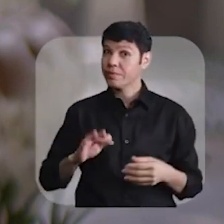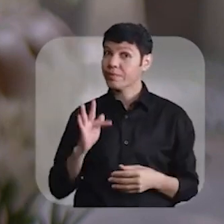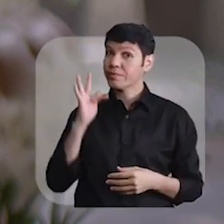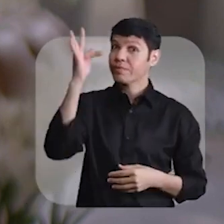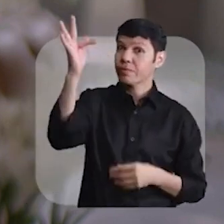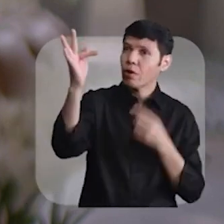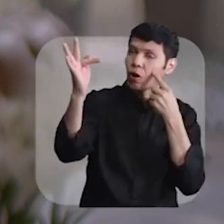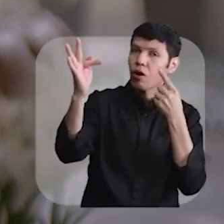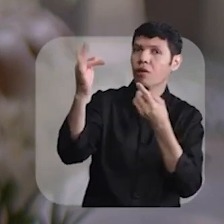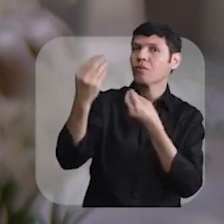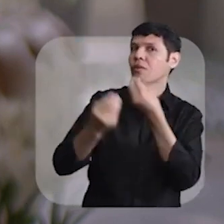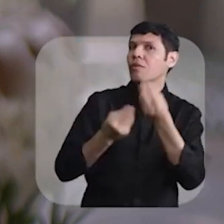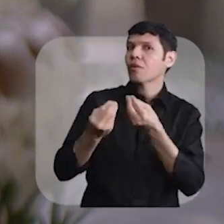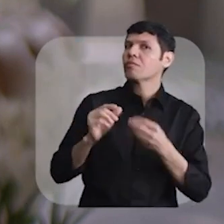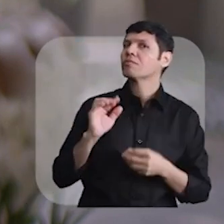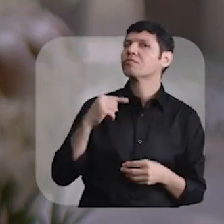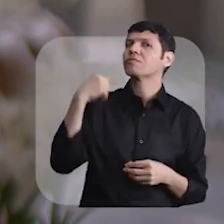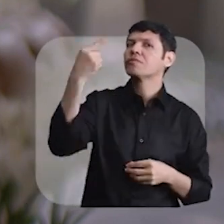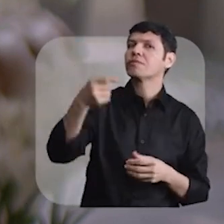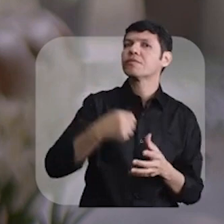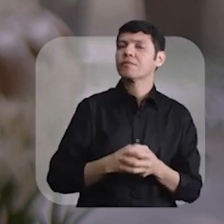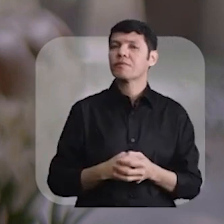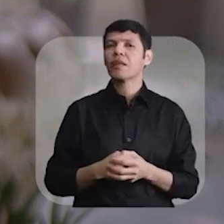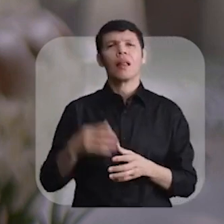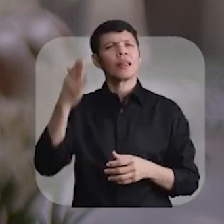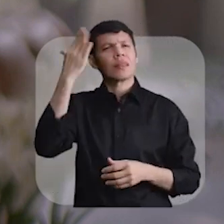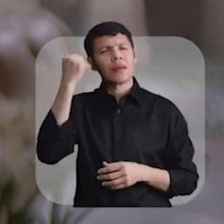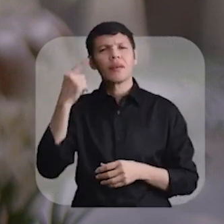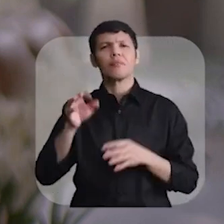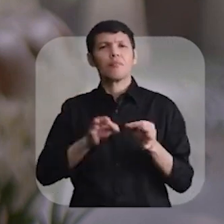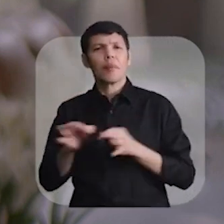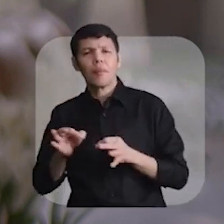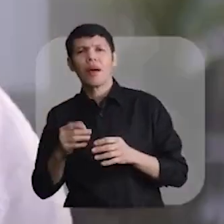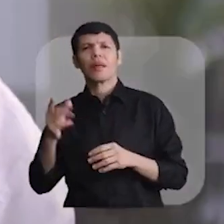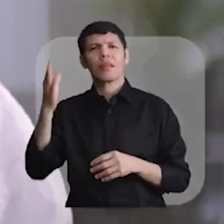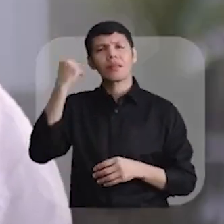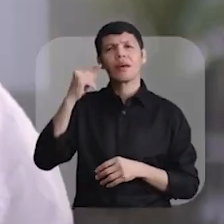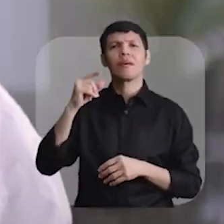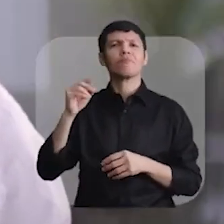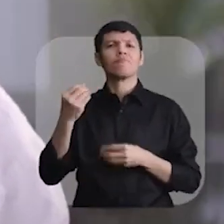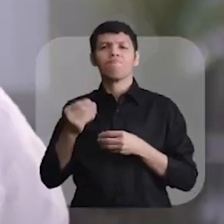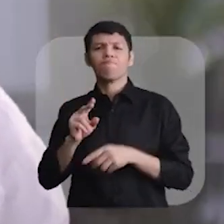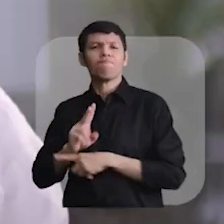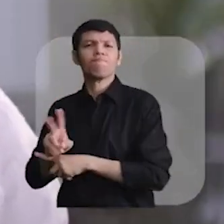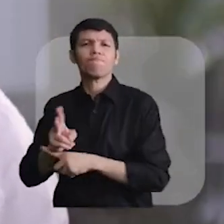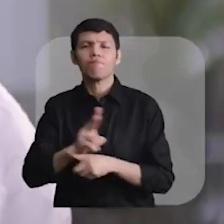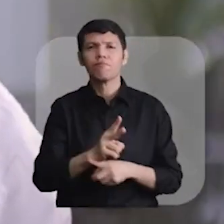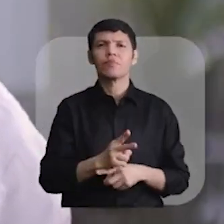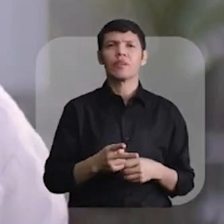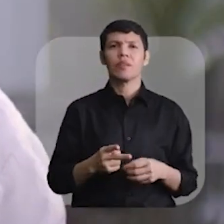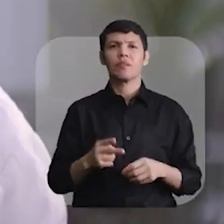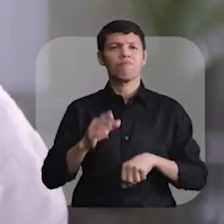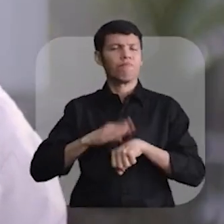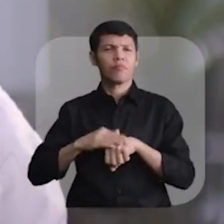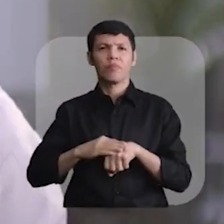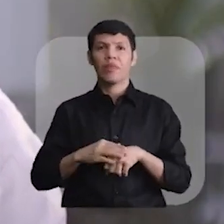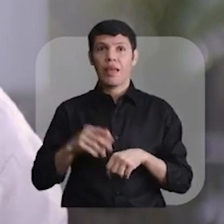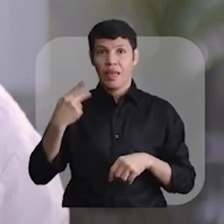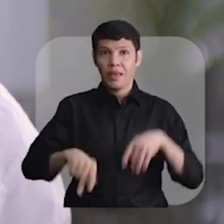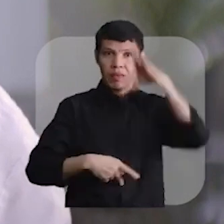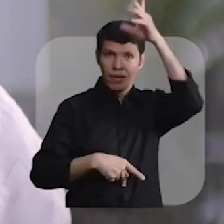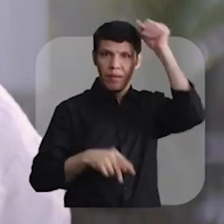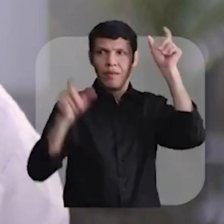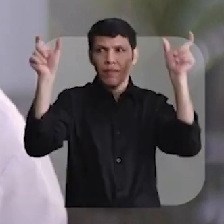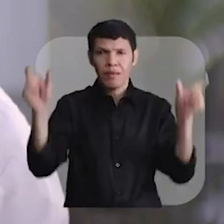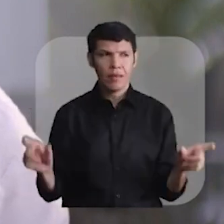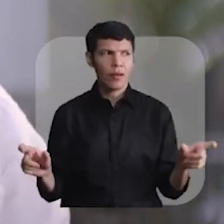também ter um olhar para o futuro. Saber executar e saber planejar. E hoje, no Amazonas, se você for comparar,